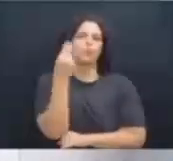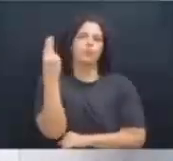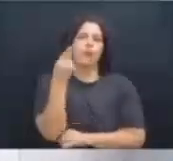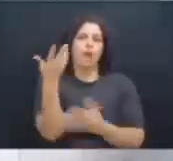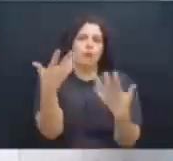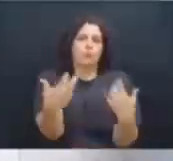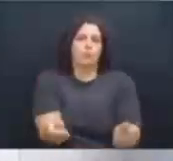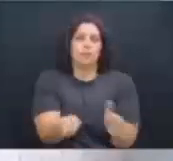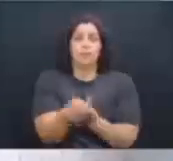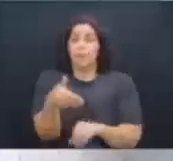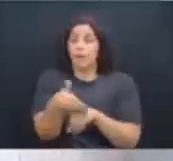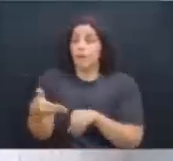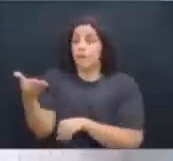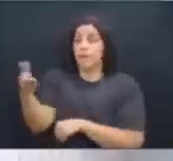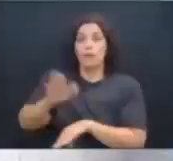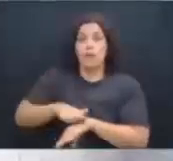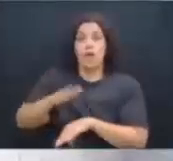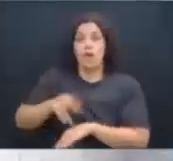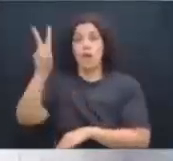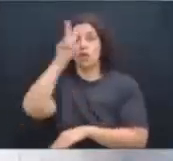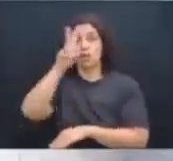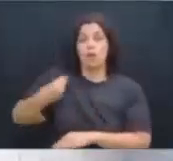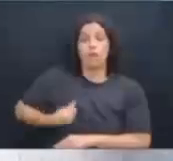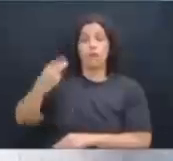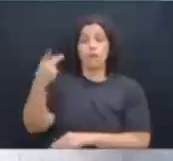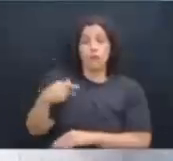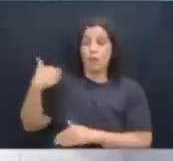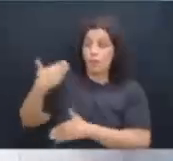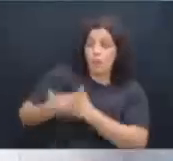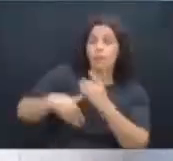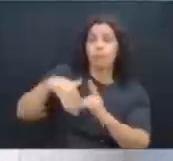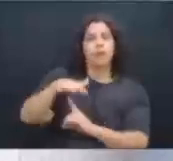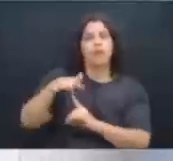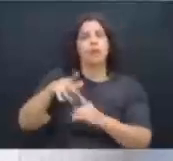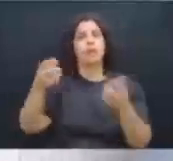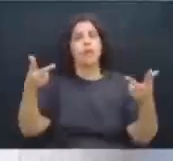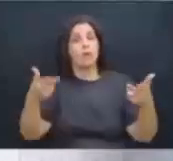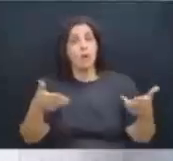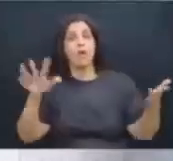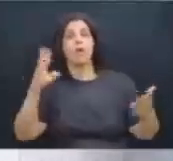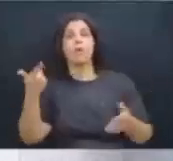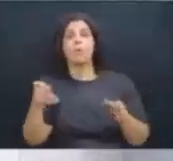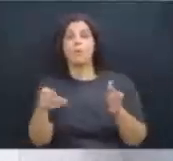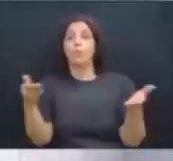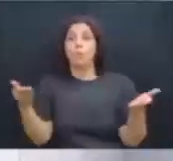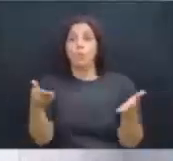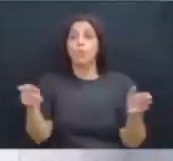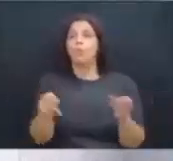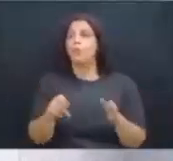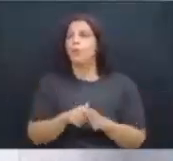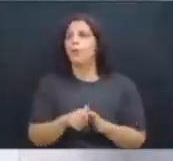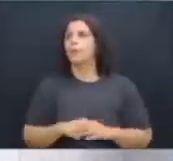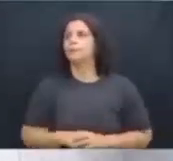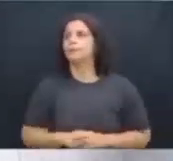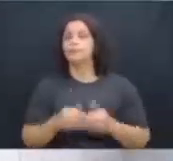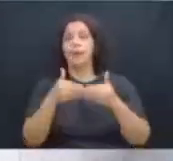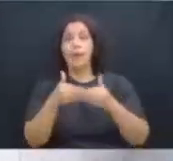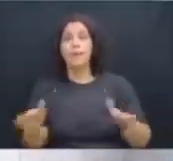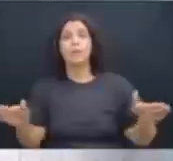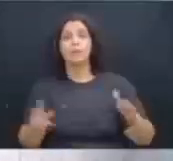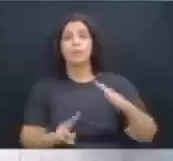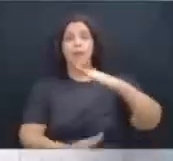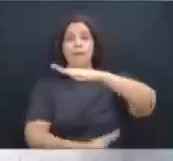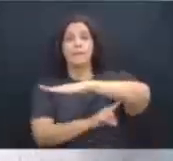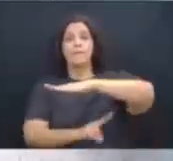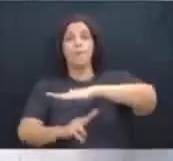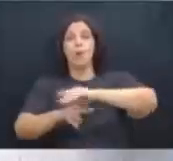admitir que o nosso governador, num momento histórico do Estado do Paraná, como foi o início da obra da Ponte